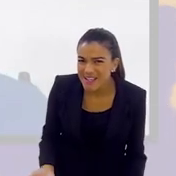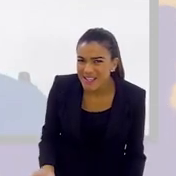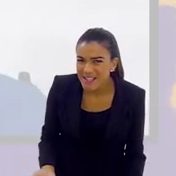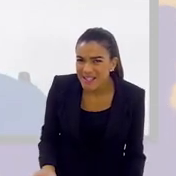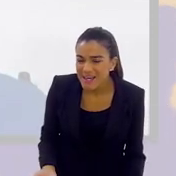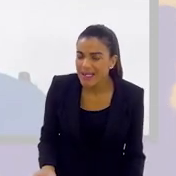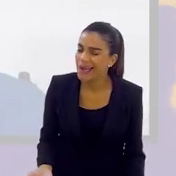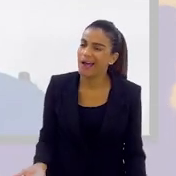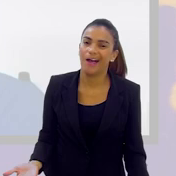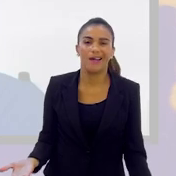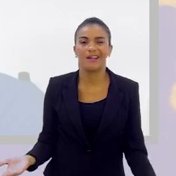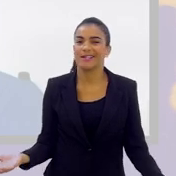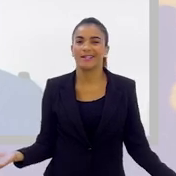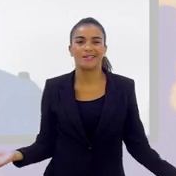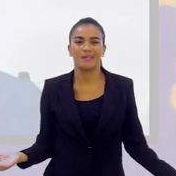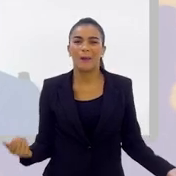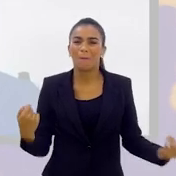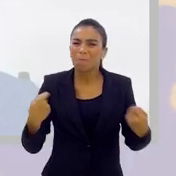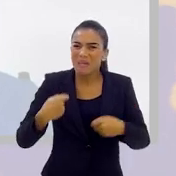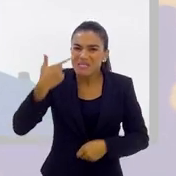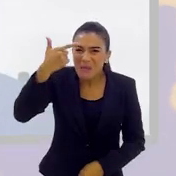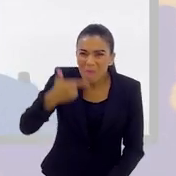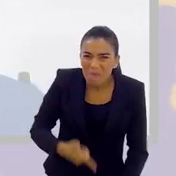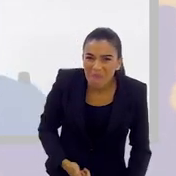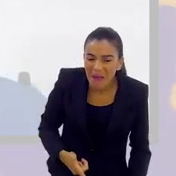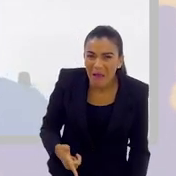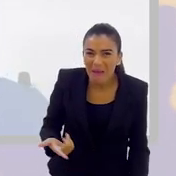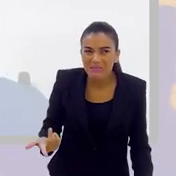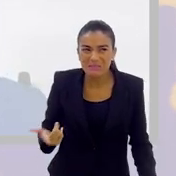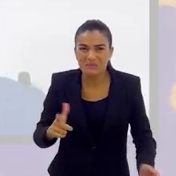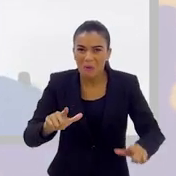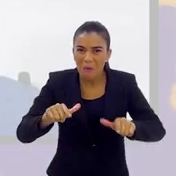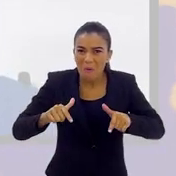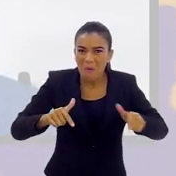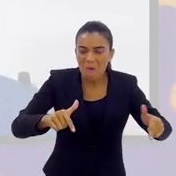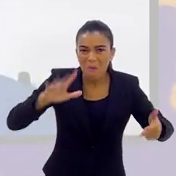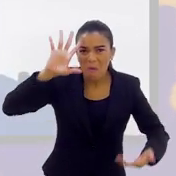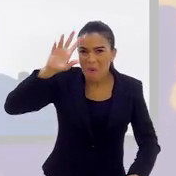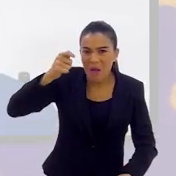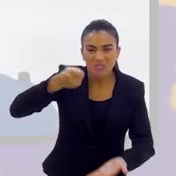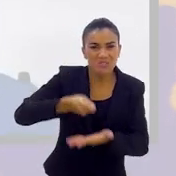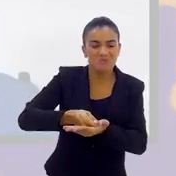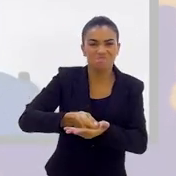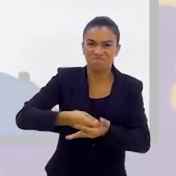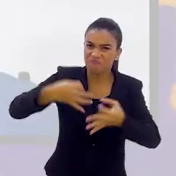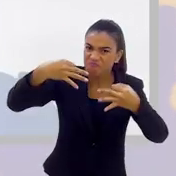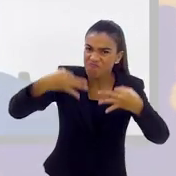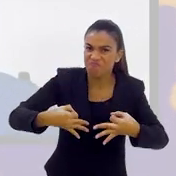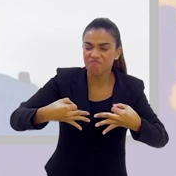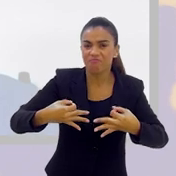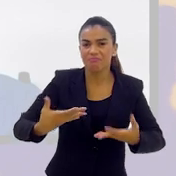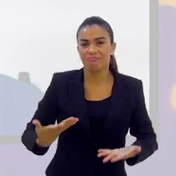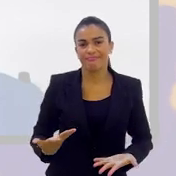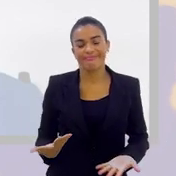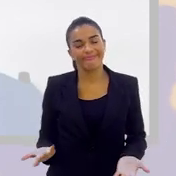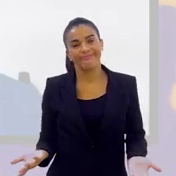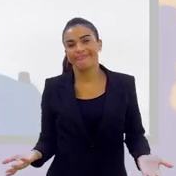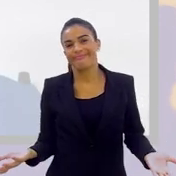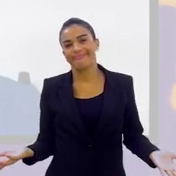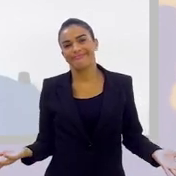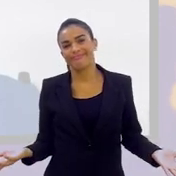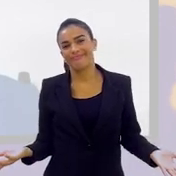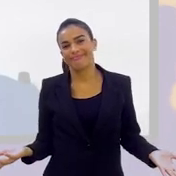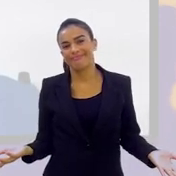tiros nele, realmente eu não sei o precisa mais para você tomar uma decisão mais forte, né? Eu acho que,